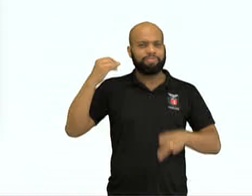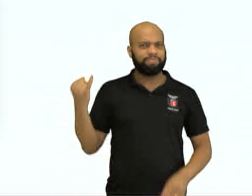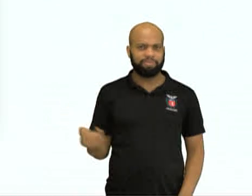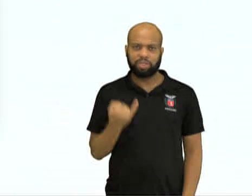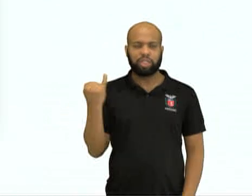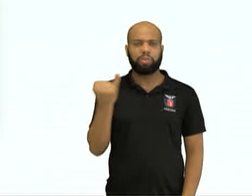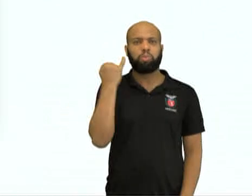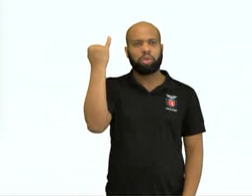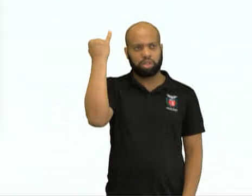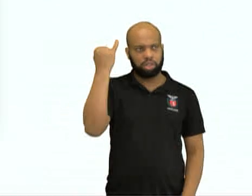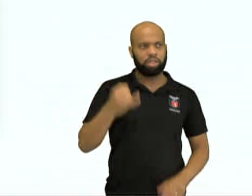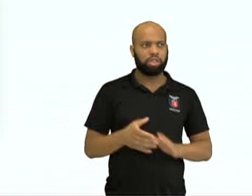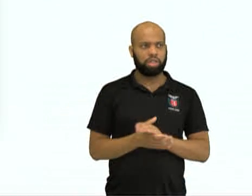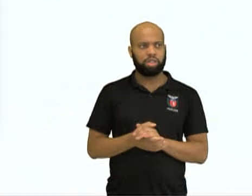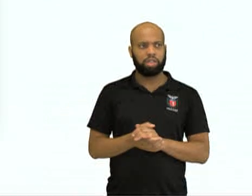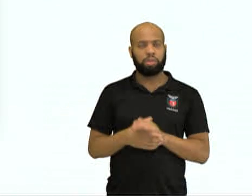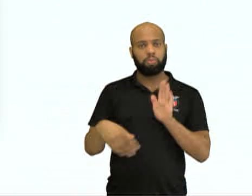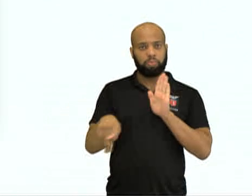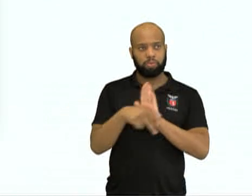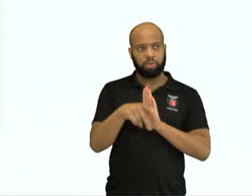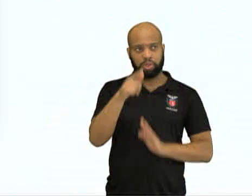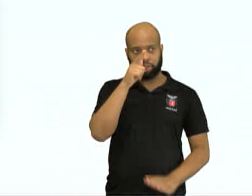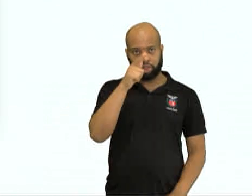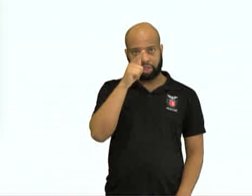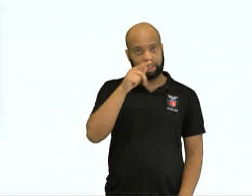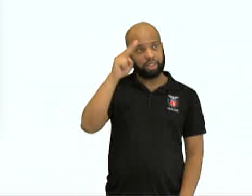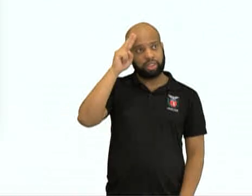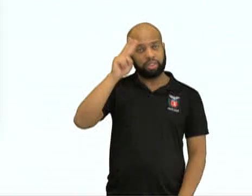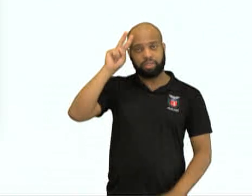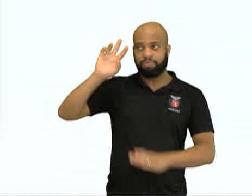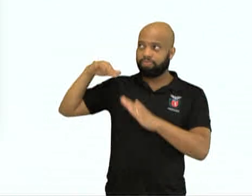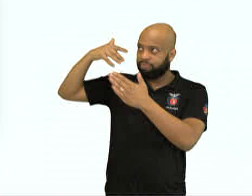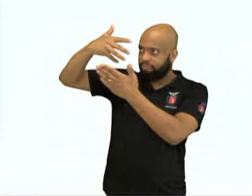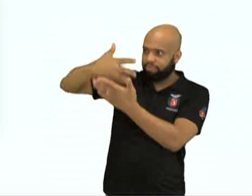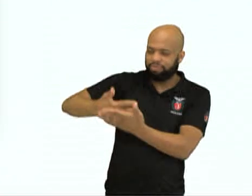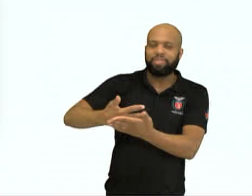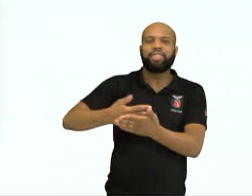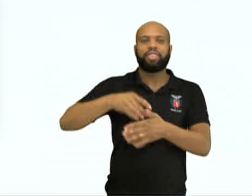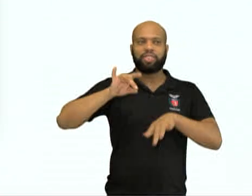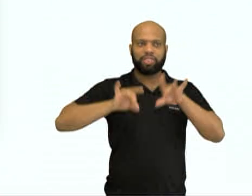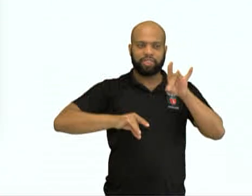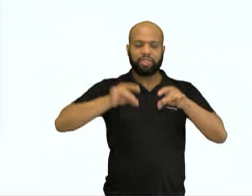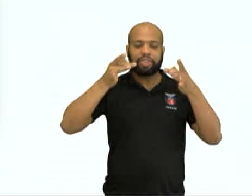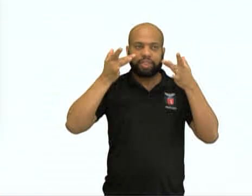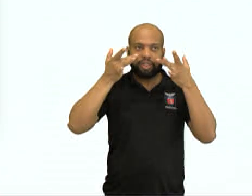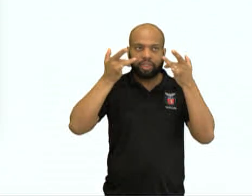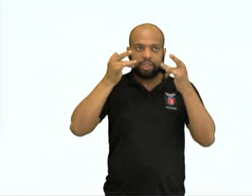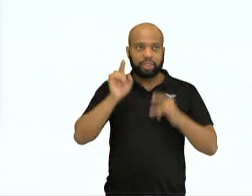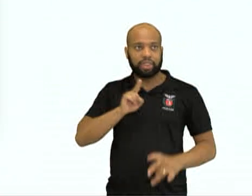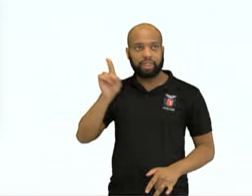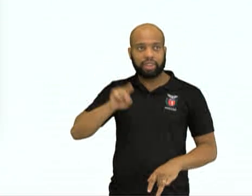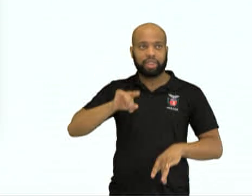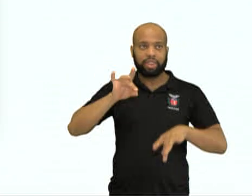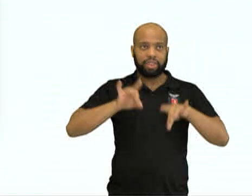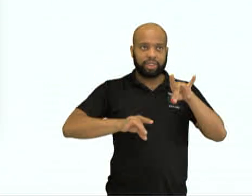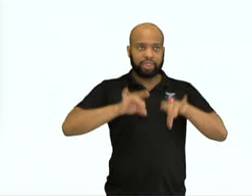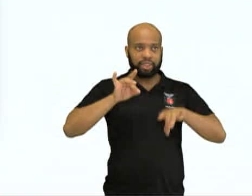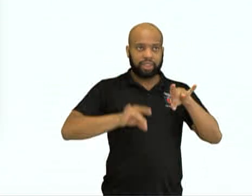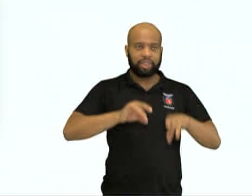para a Grécia, para a história do teatro. Trata-se do teatro